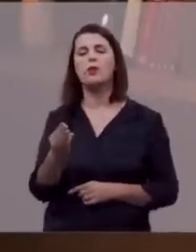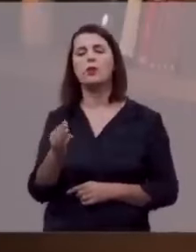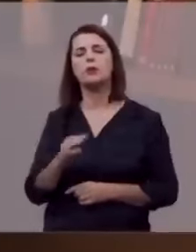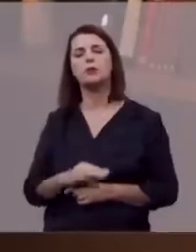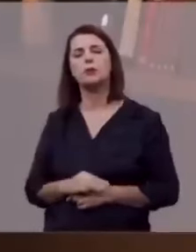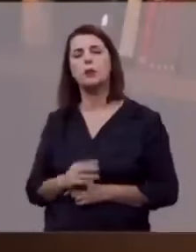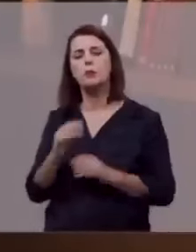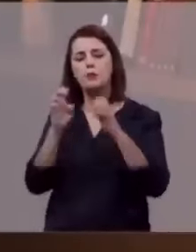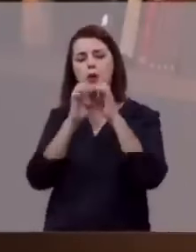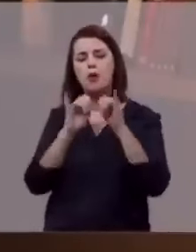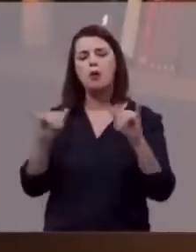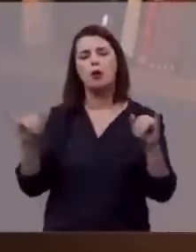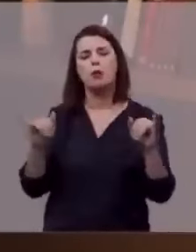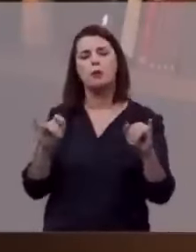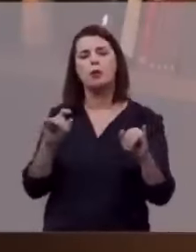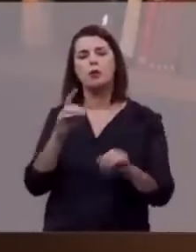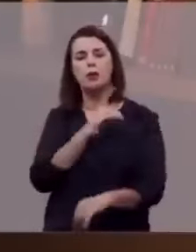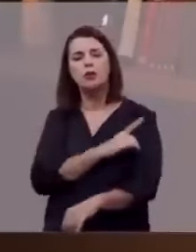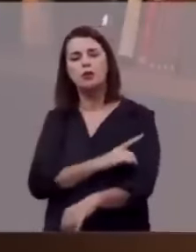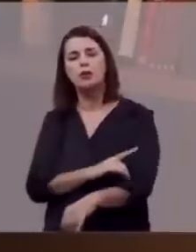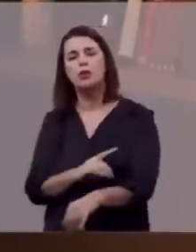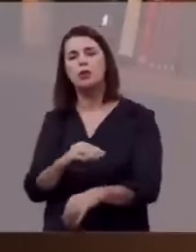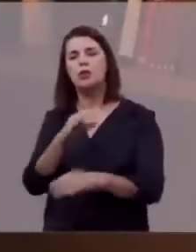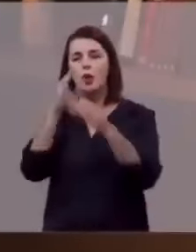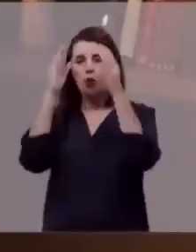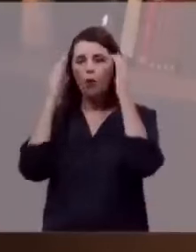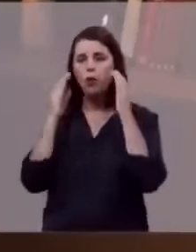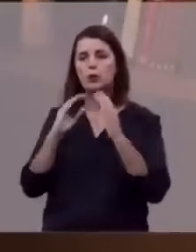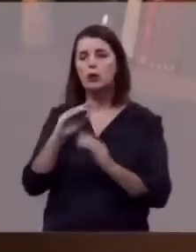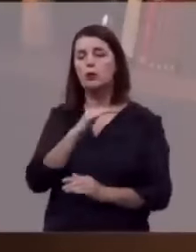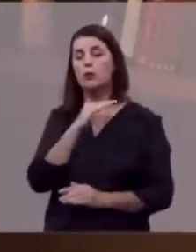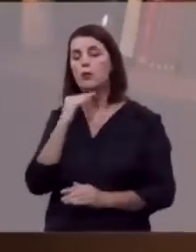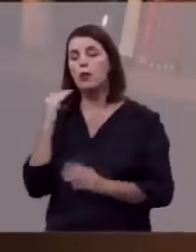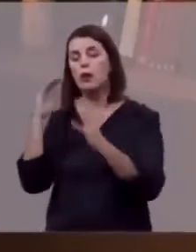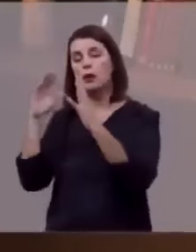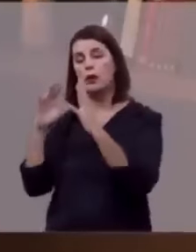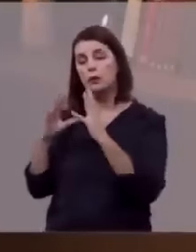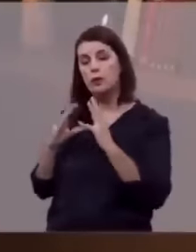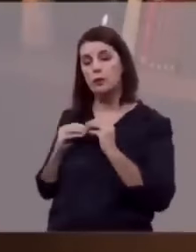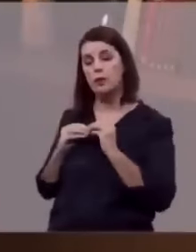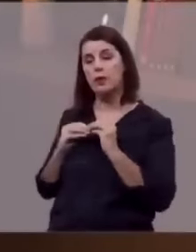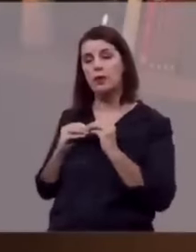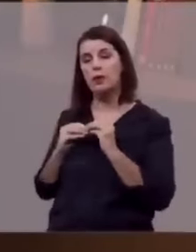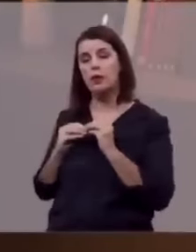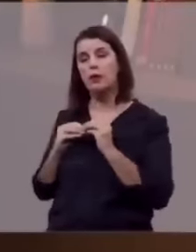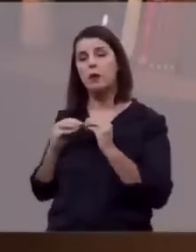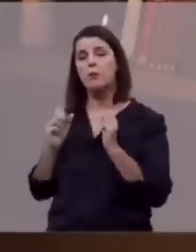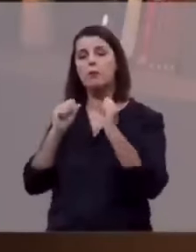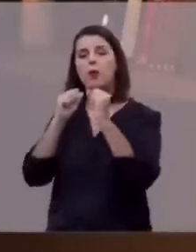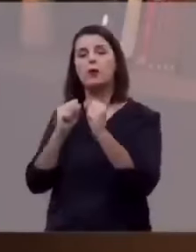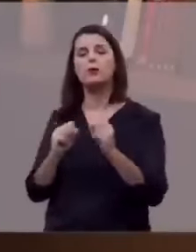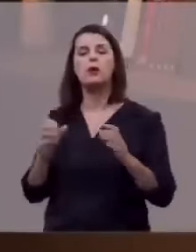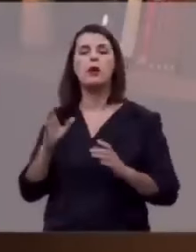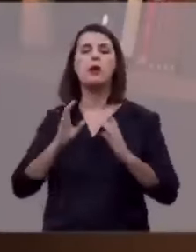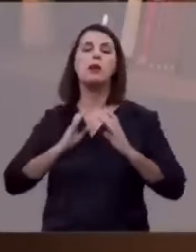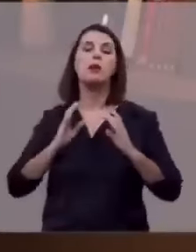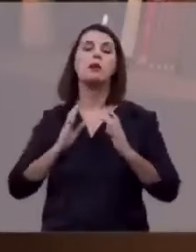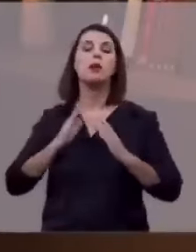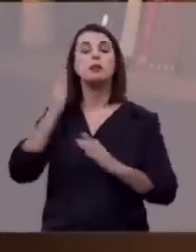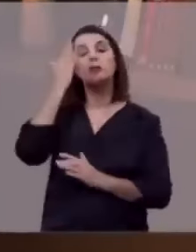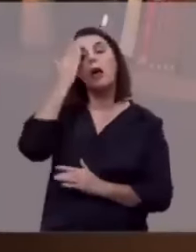milhares, proclamando digno é o cordeiro que foi morto, de receber o poder e a riqueza e a